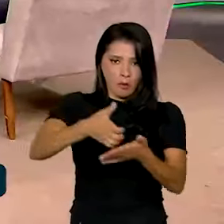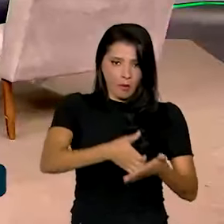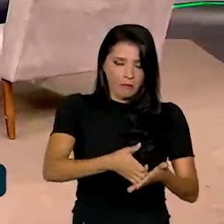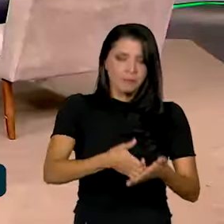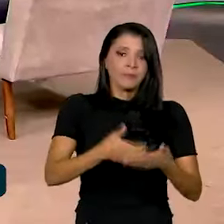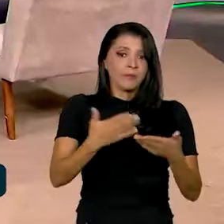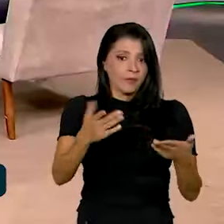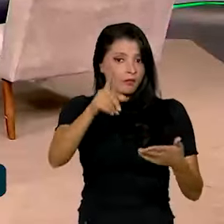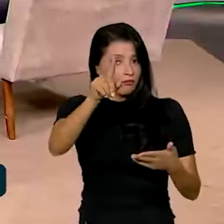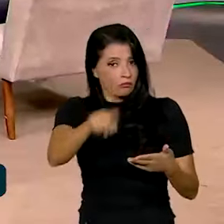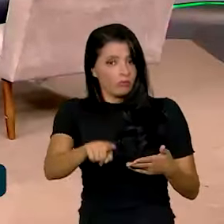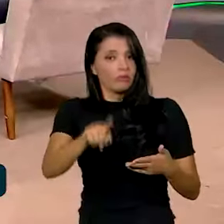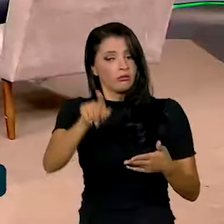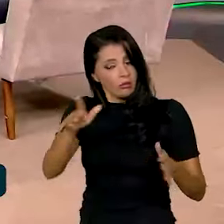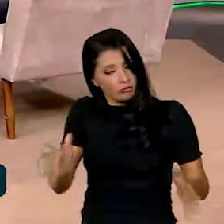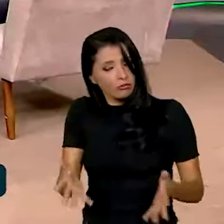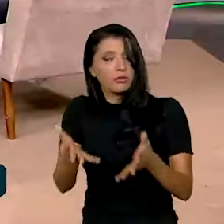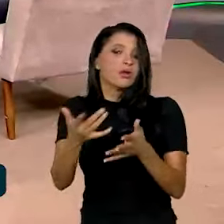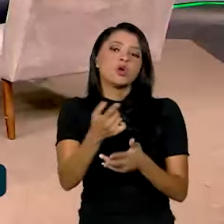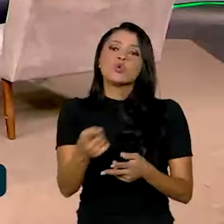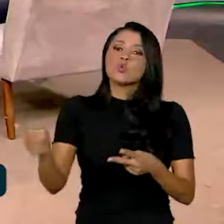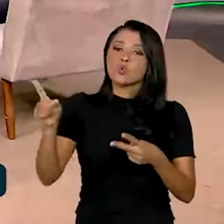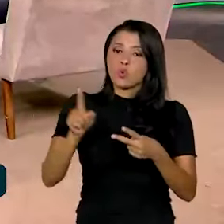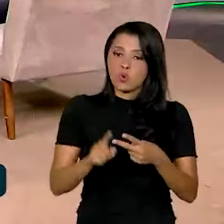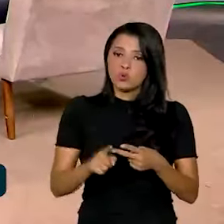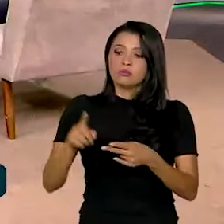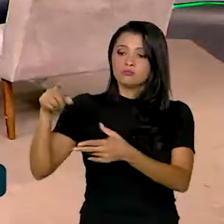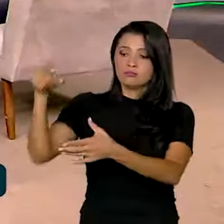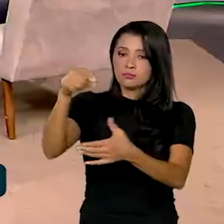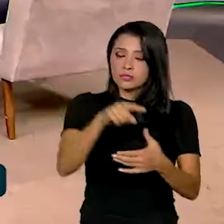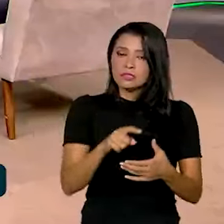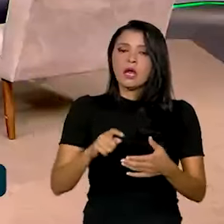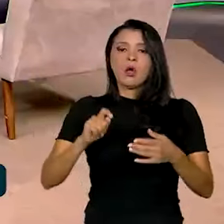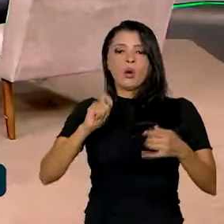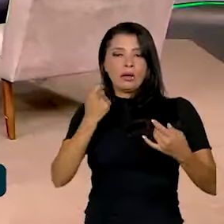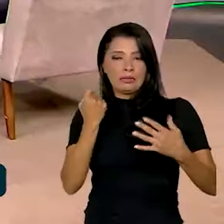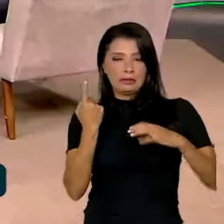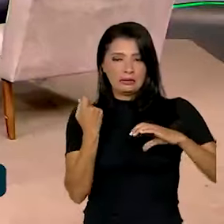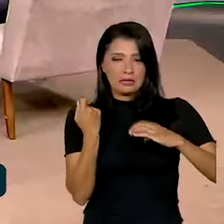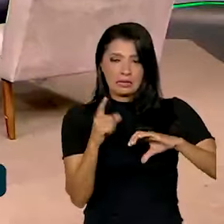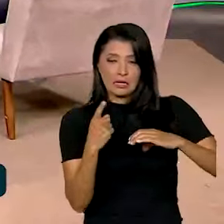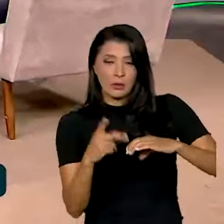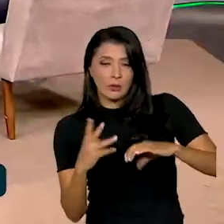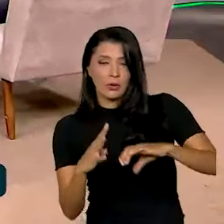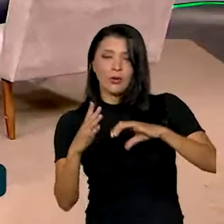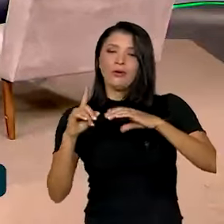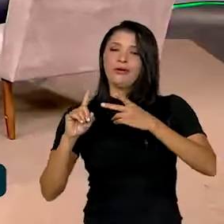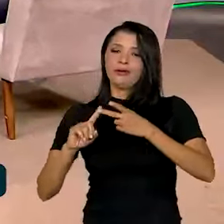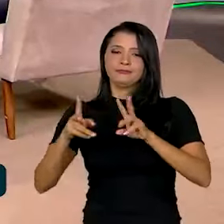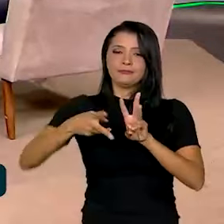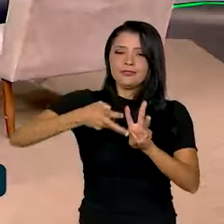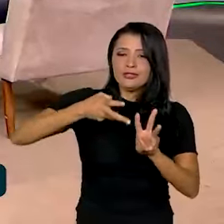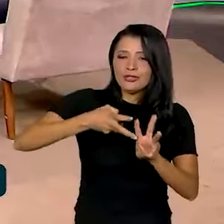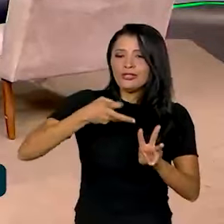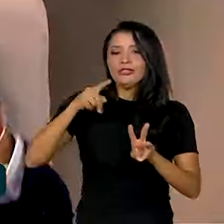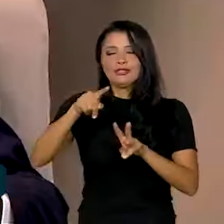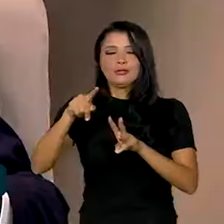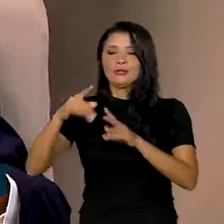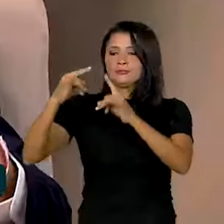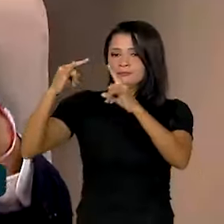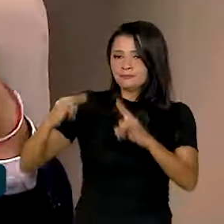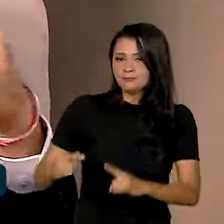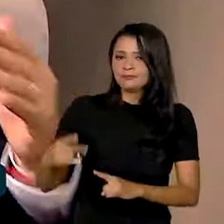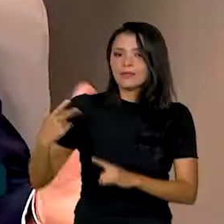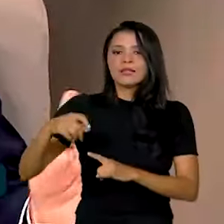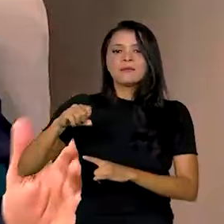Isso foi um estímulo e outro estímulo para a produção de quilombolas, de indígenas, de assentados da reforma agrária, 40 mil com 0